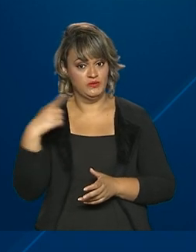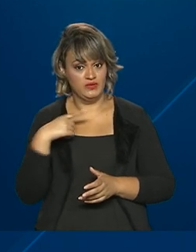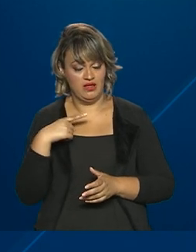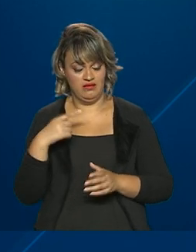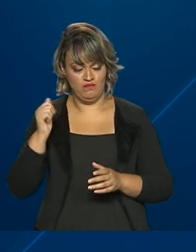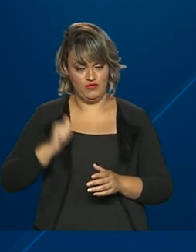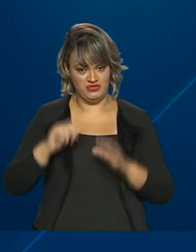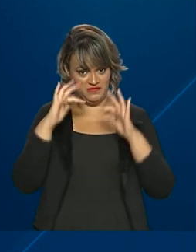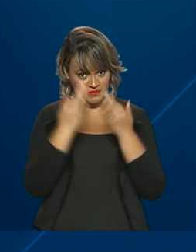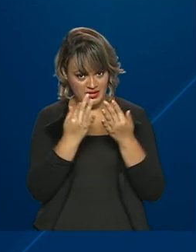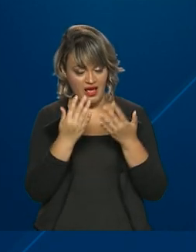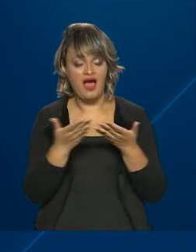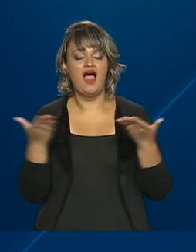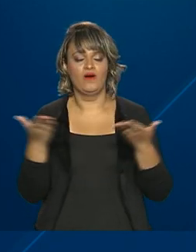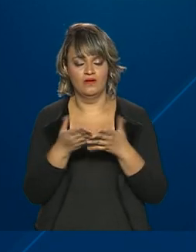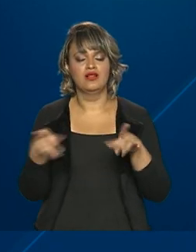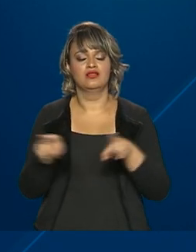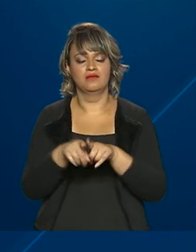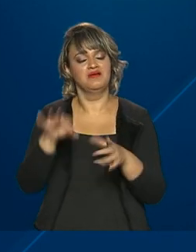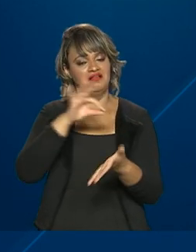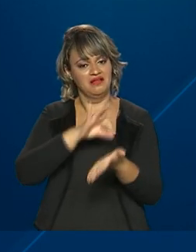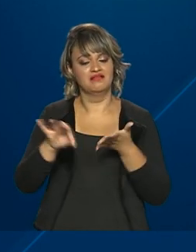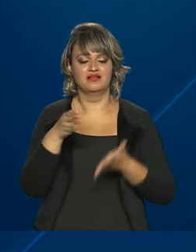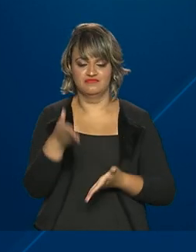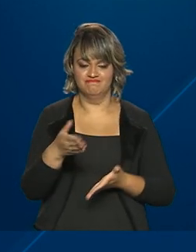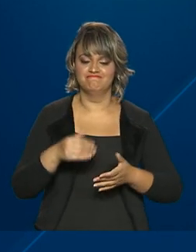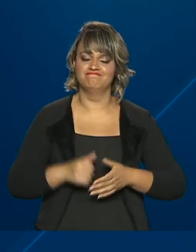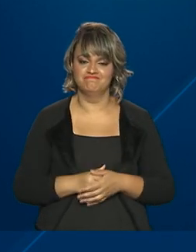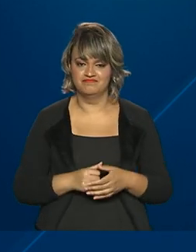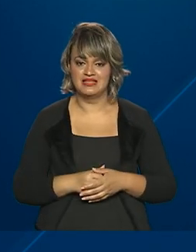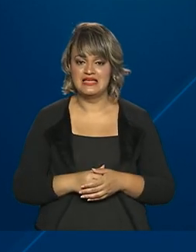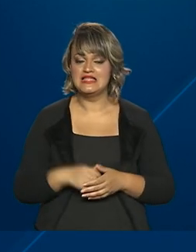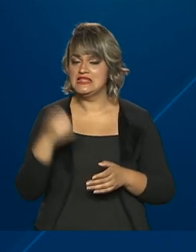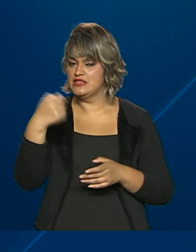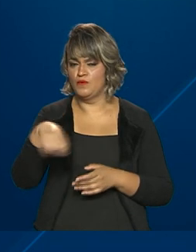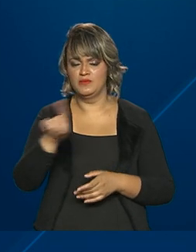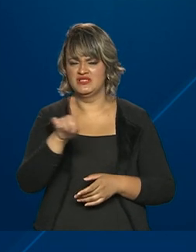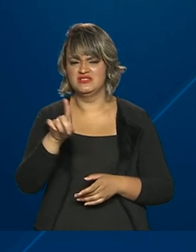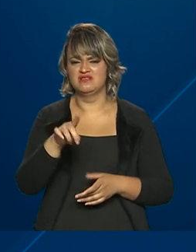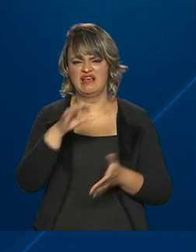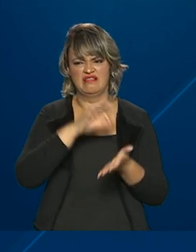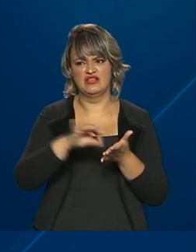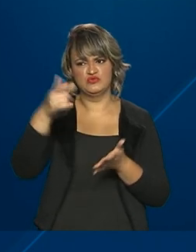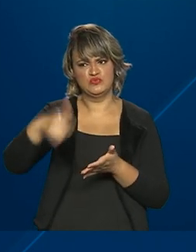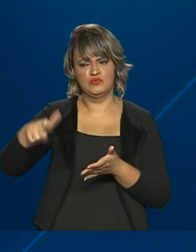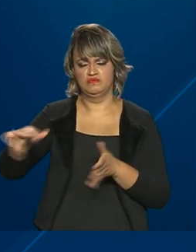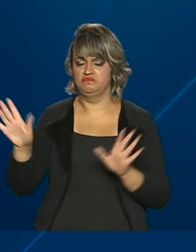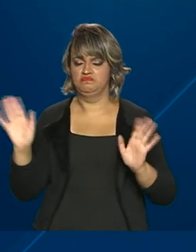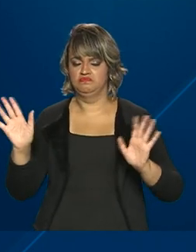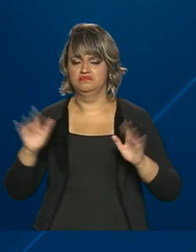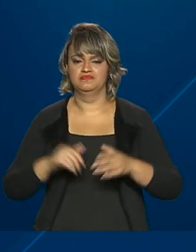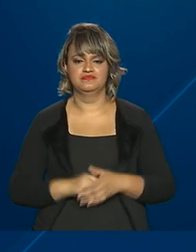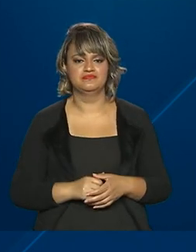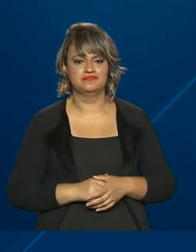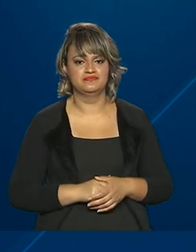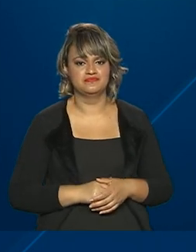Bolsa Família entram automaticamente no Auxílio Brasil, sem precisar fazer qualquer tipo de recadastramento.